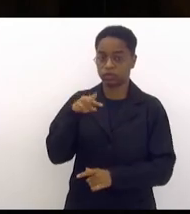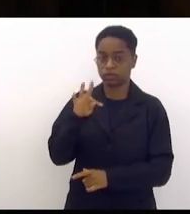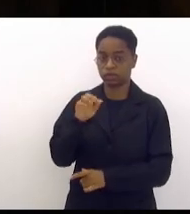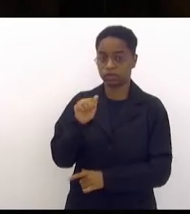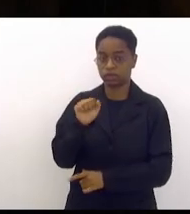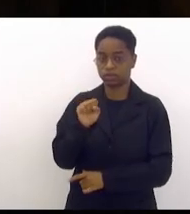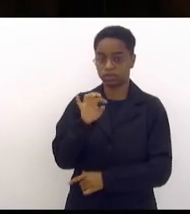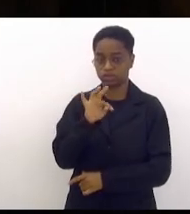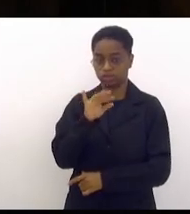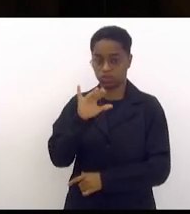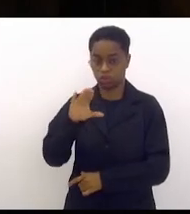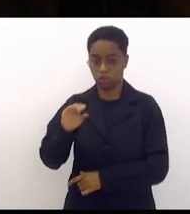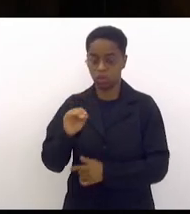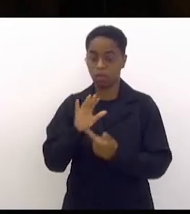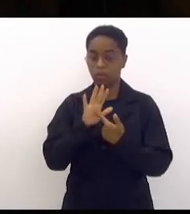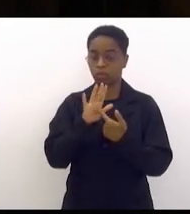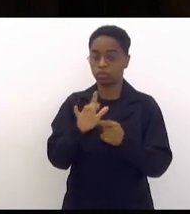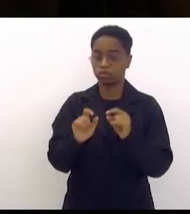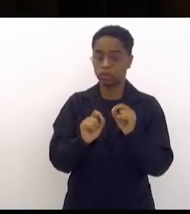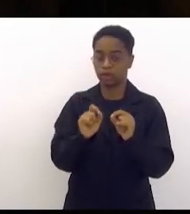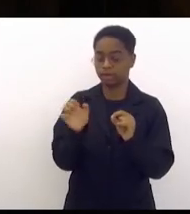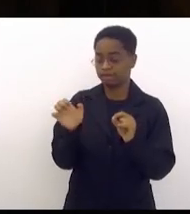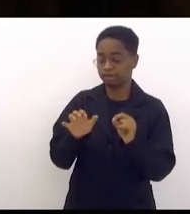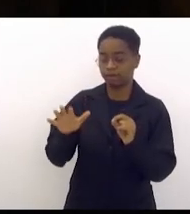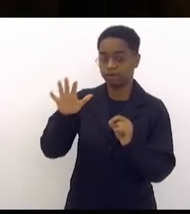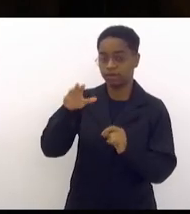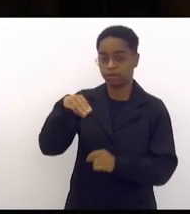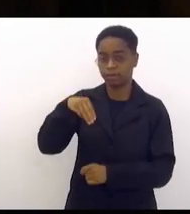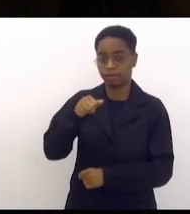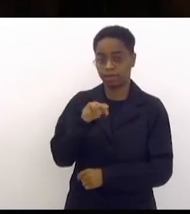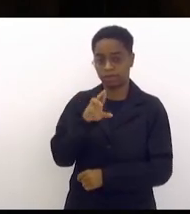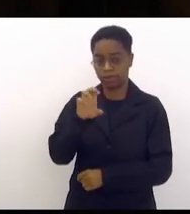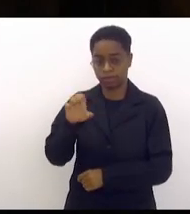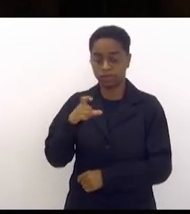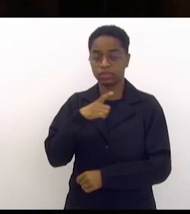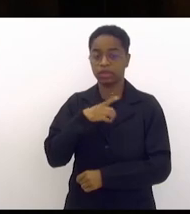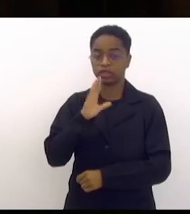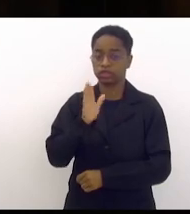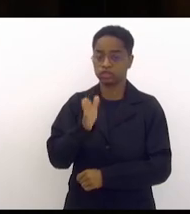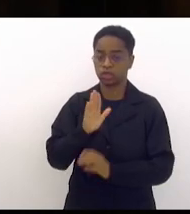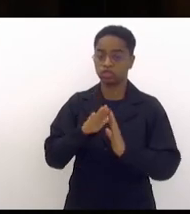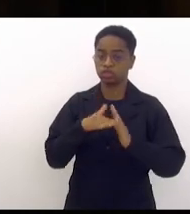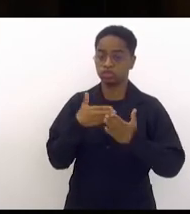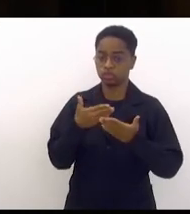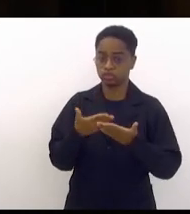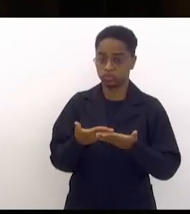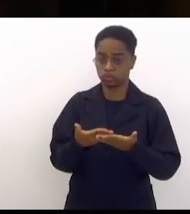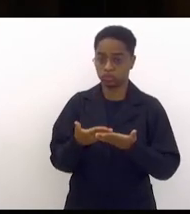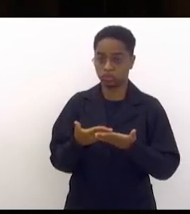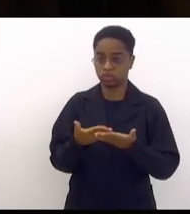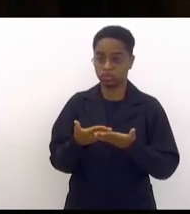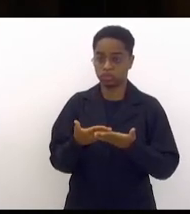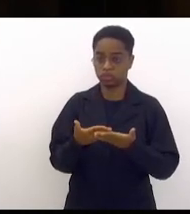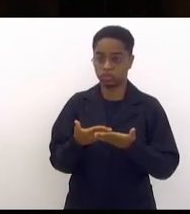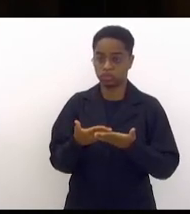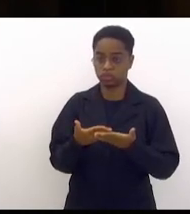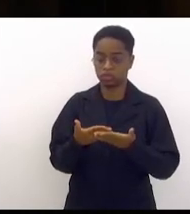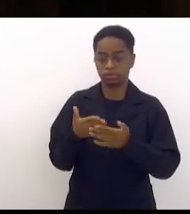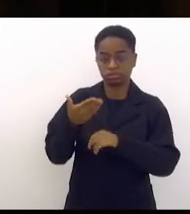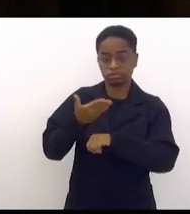que inclusive na Maré já tinha uma escola de esquadrão para